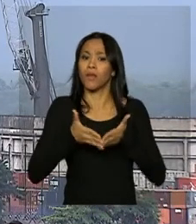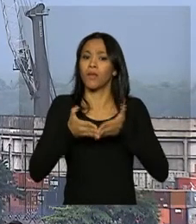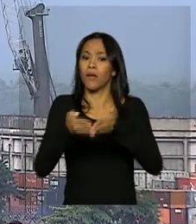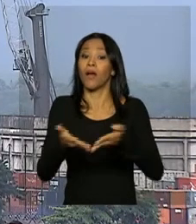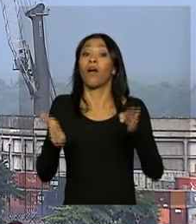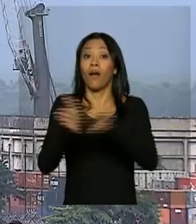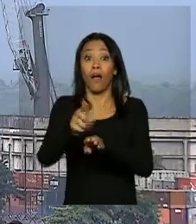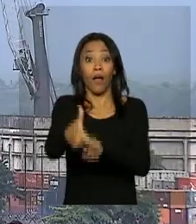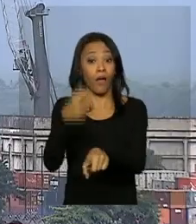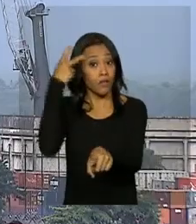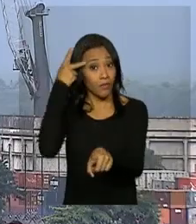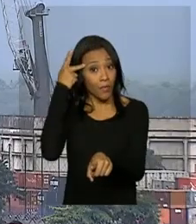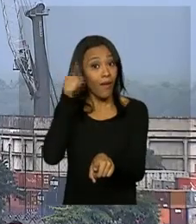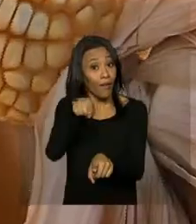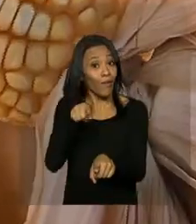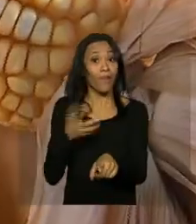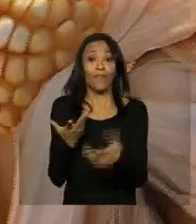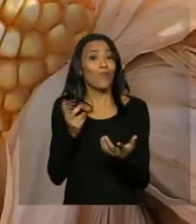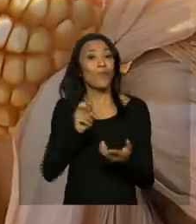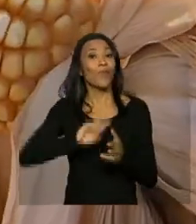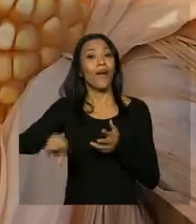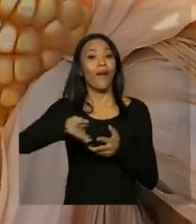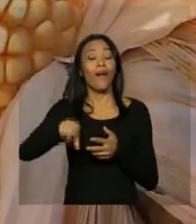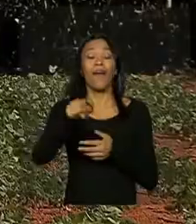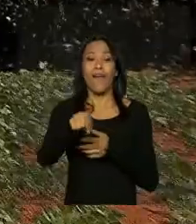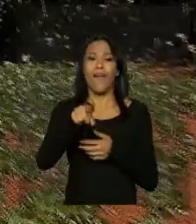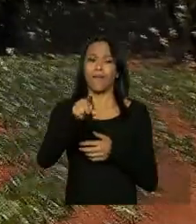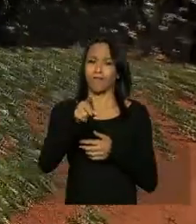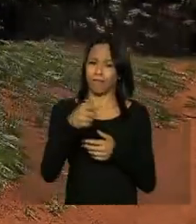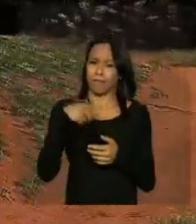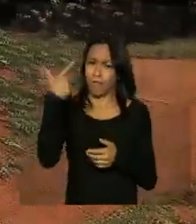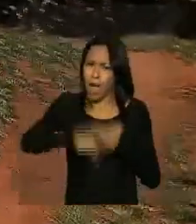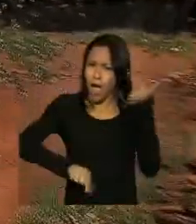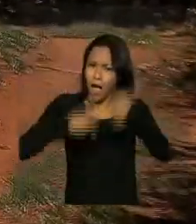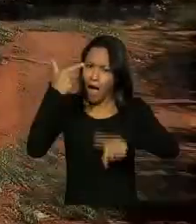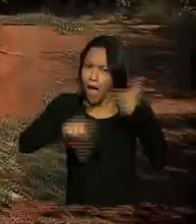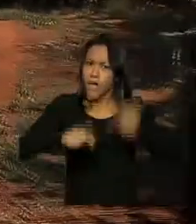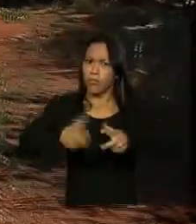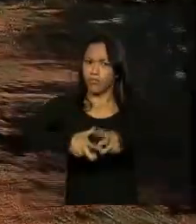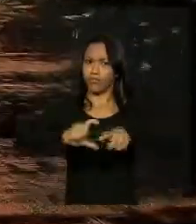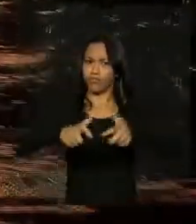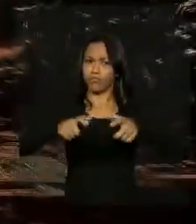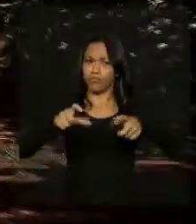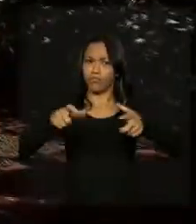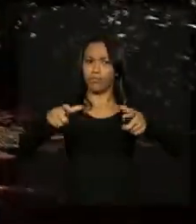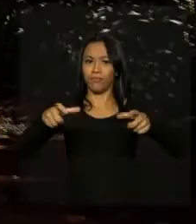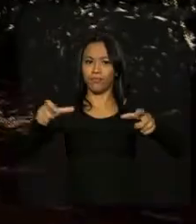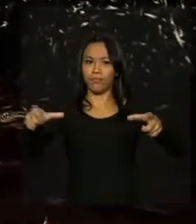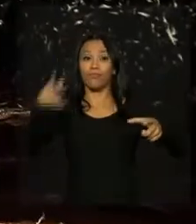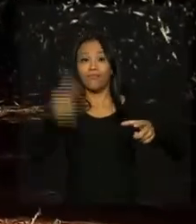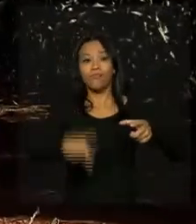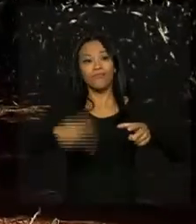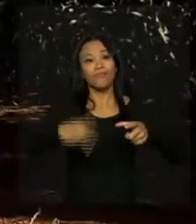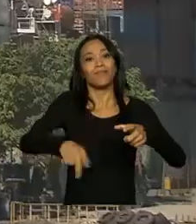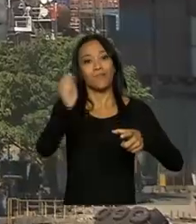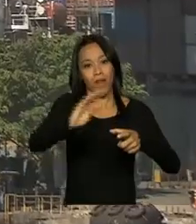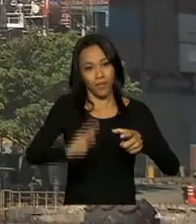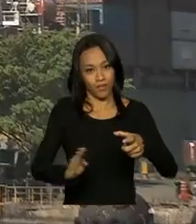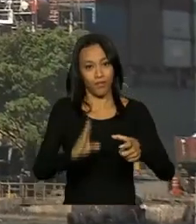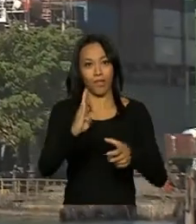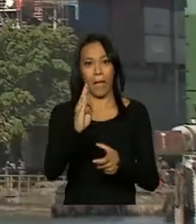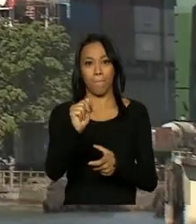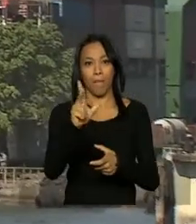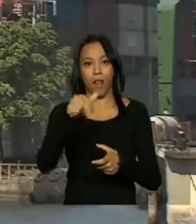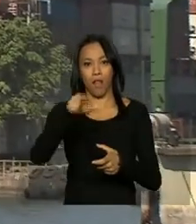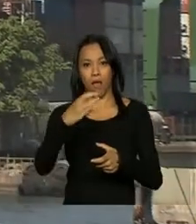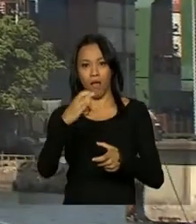Paulista. Não é à toa, o agronegócio tem cada vez mais espaço na balança comercial brasileira. Dos